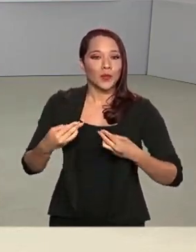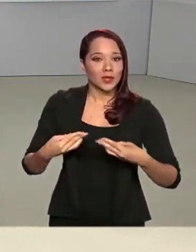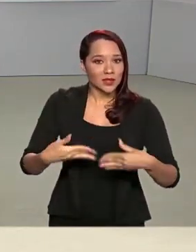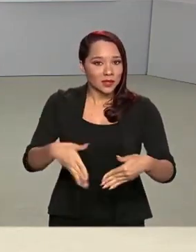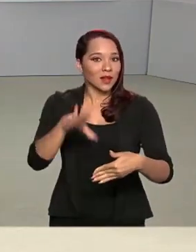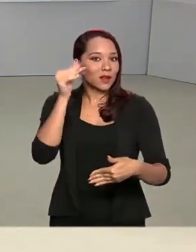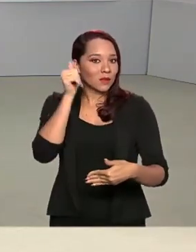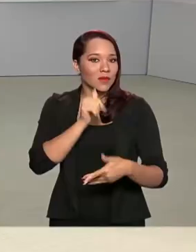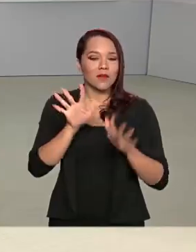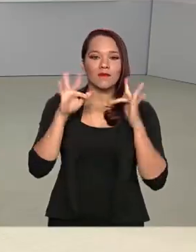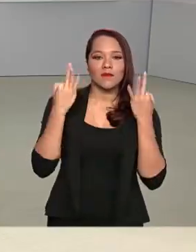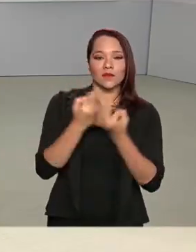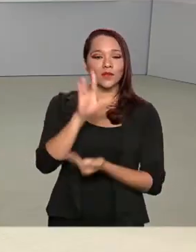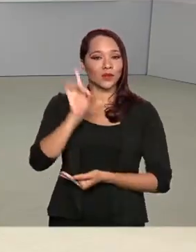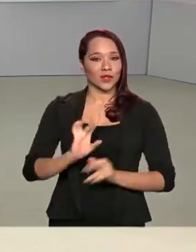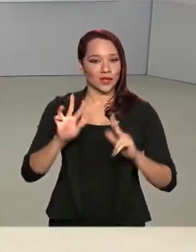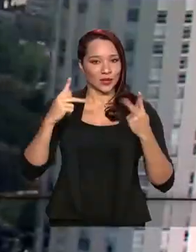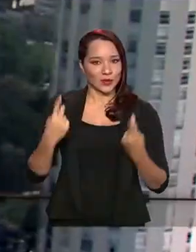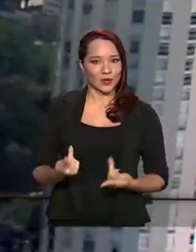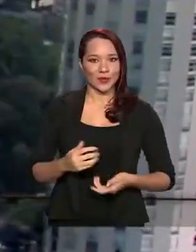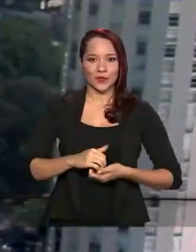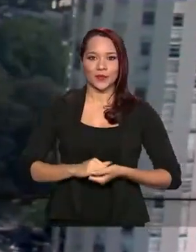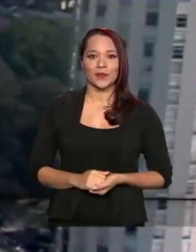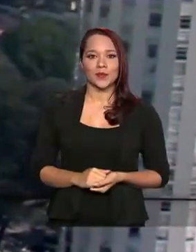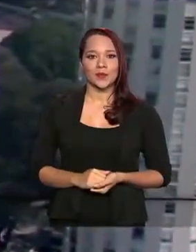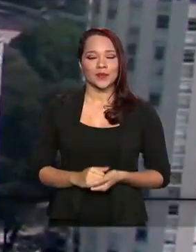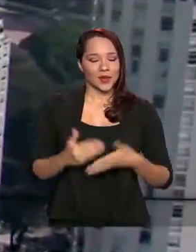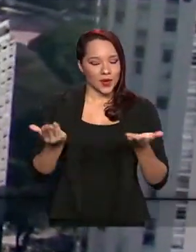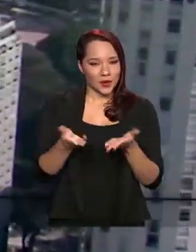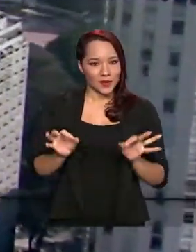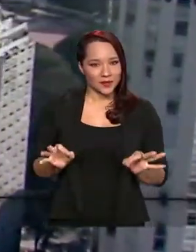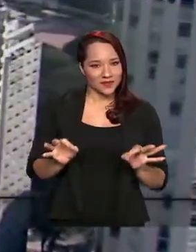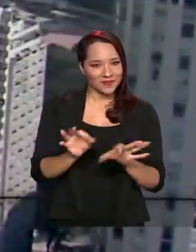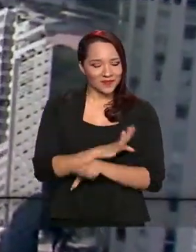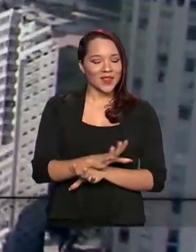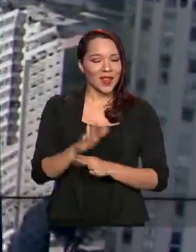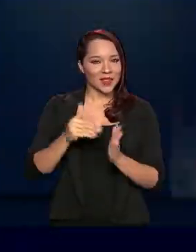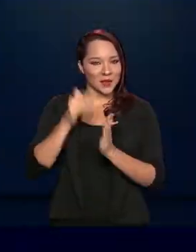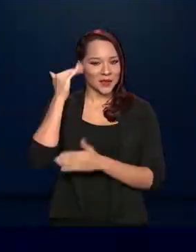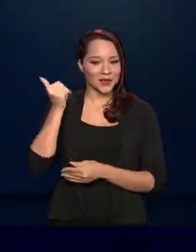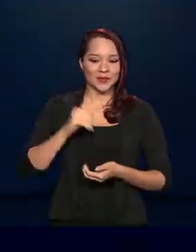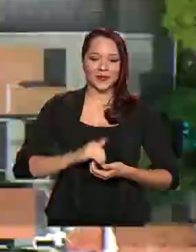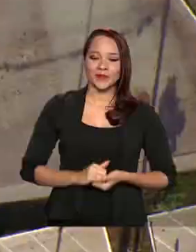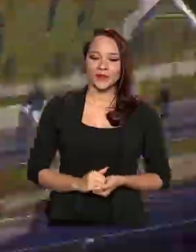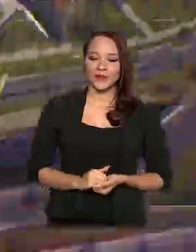Mulher, da Família e dos Direitos Humanos. A gente fica por aqui. Até amanhã.